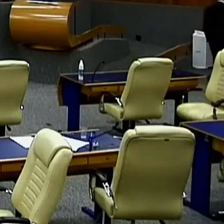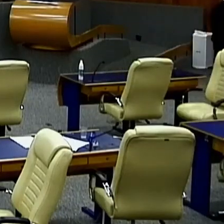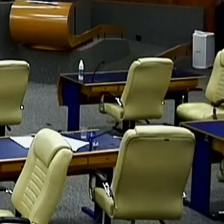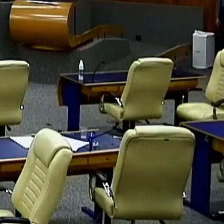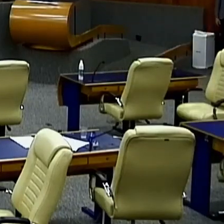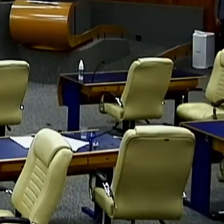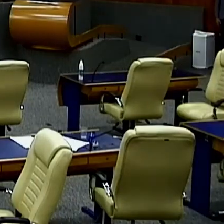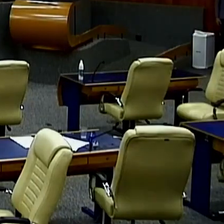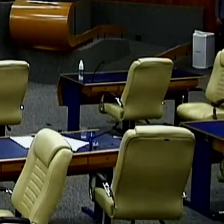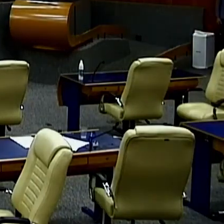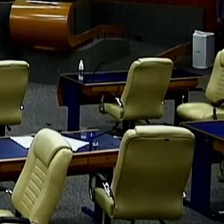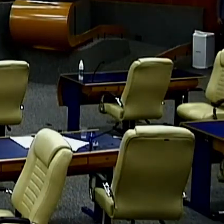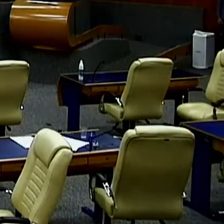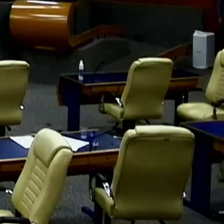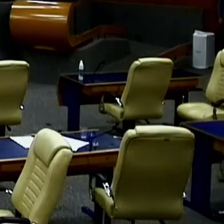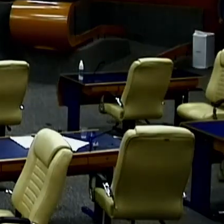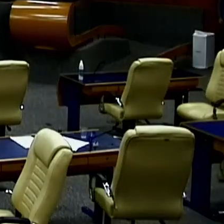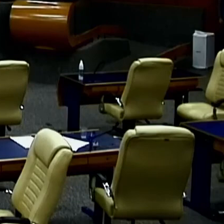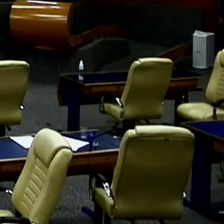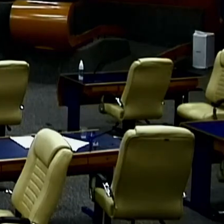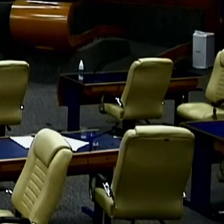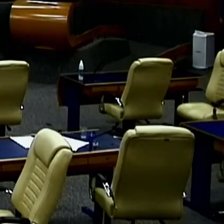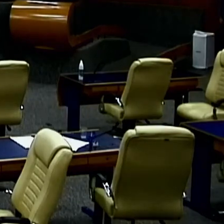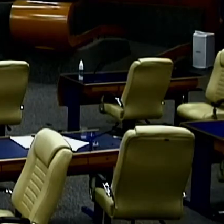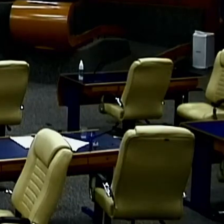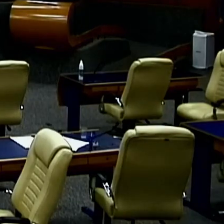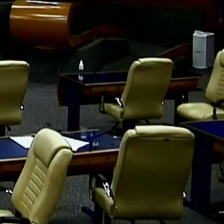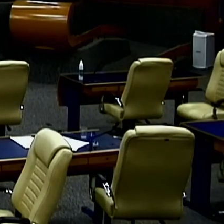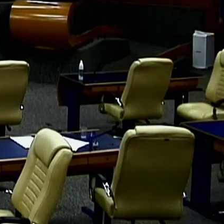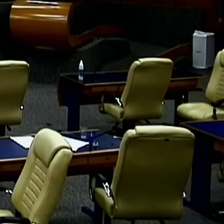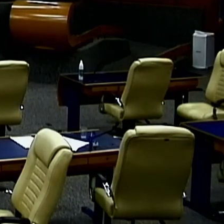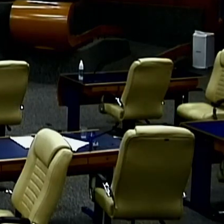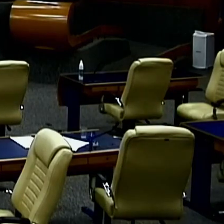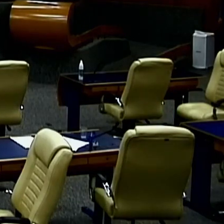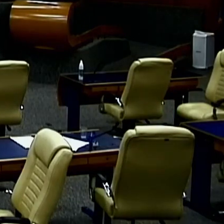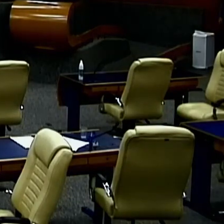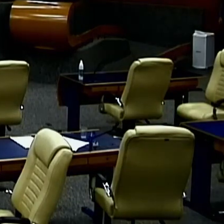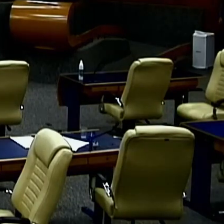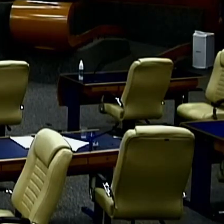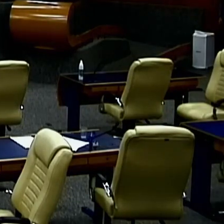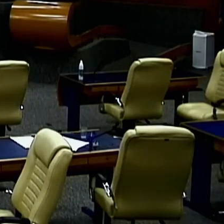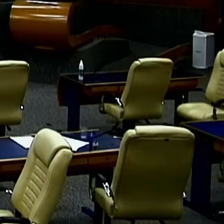e aí e aí tchau